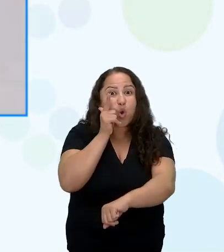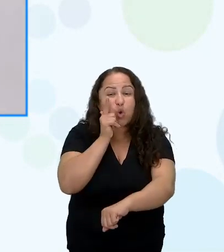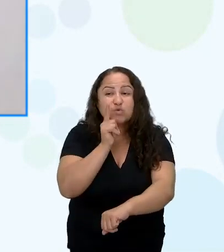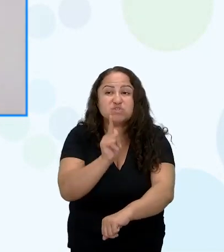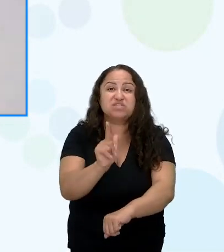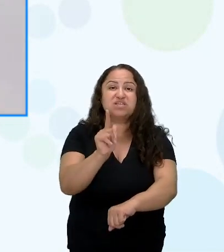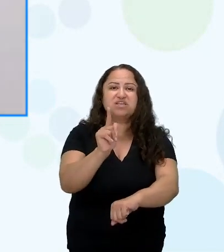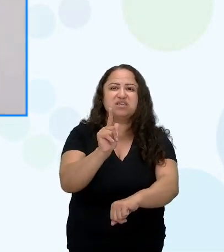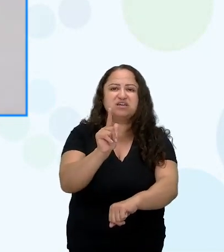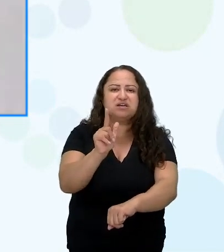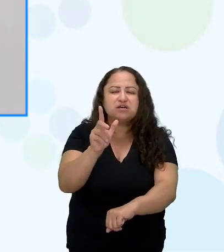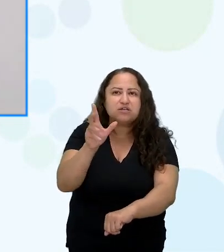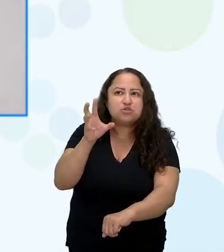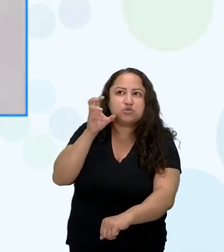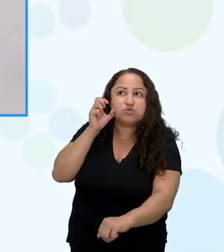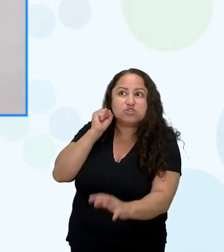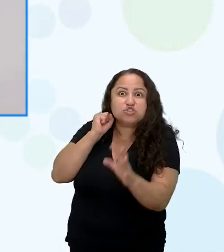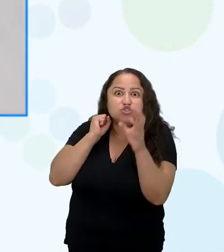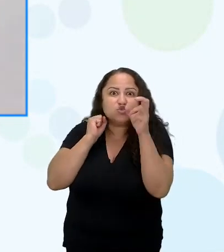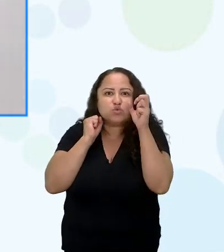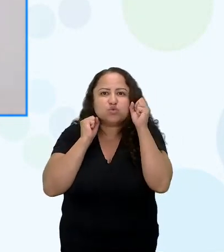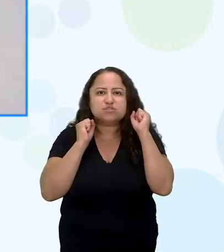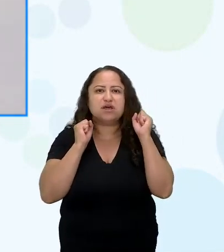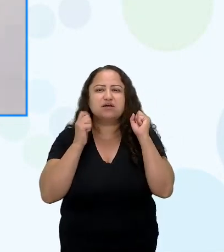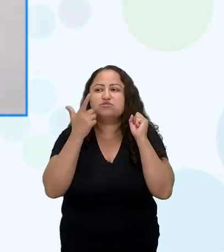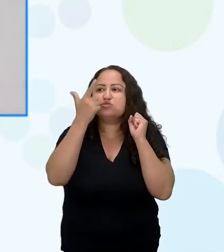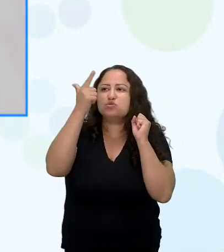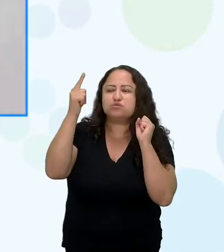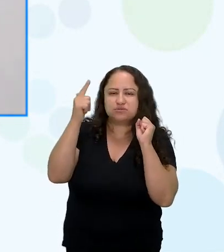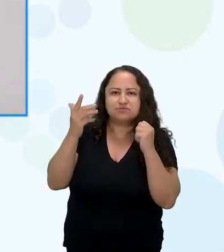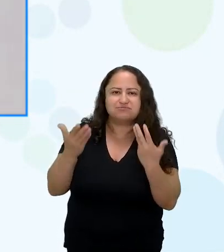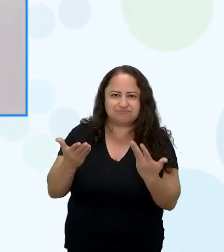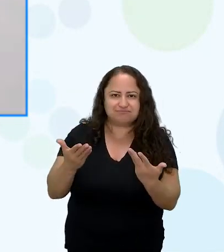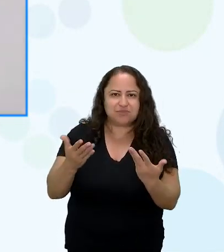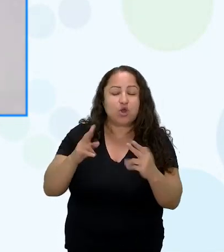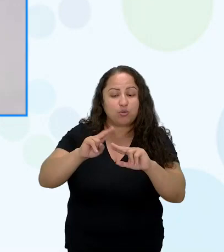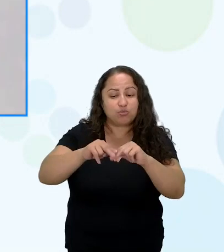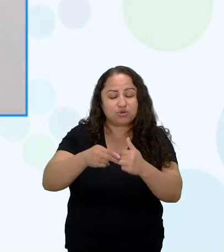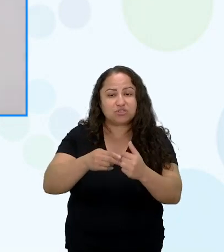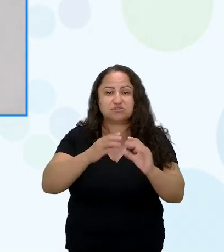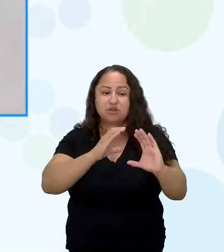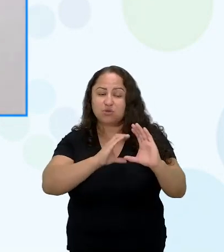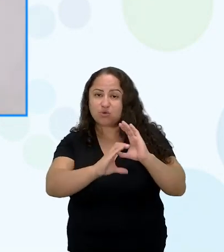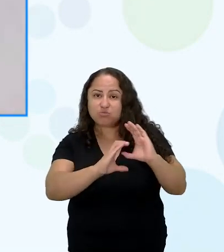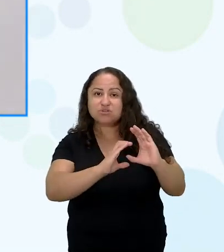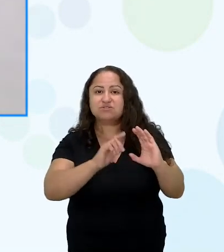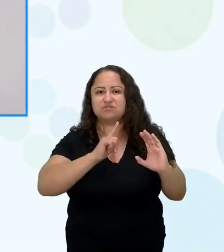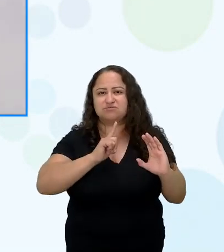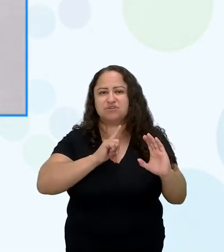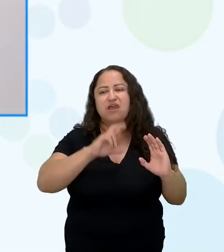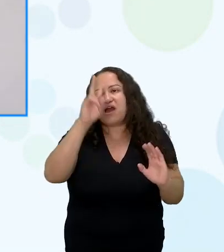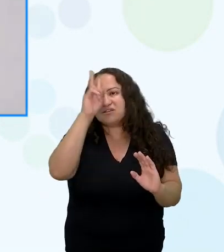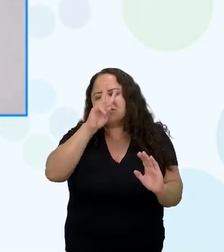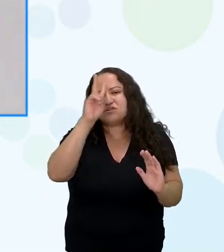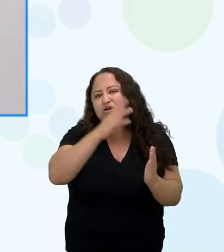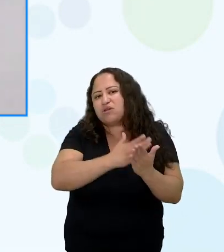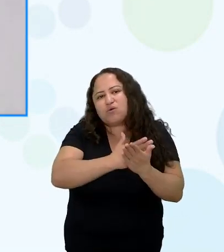que a partir daí que ela acabou se complicando né aí vai todo decorrer da história